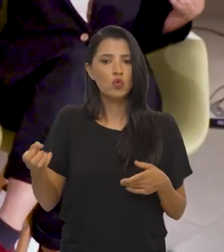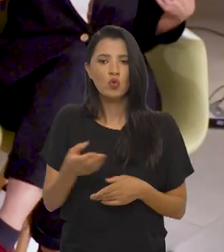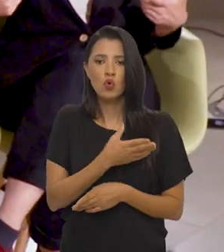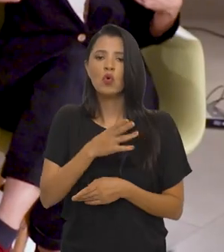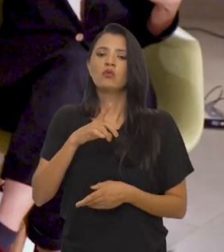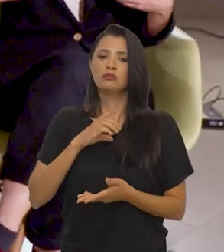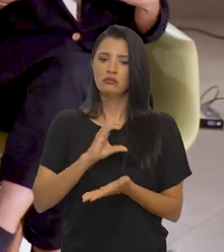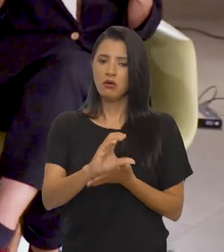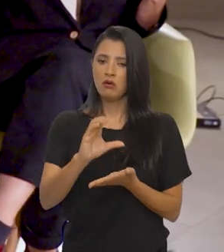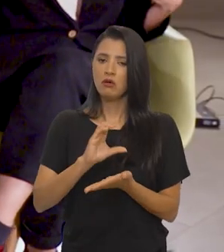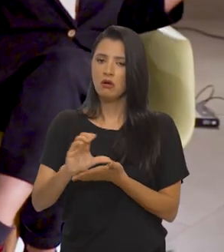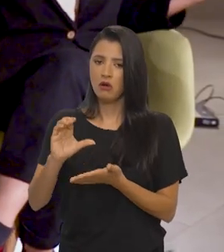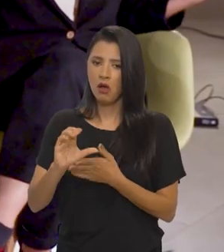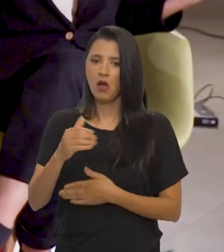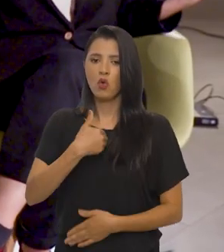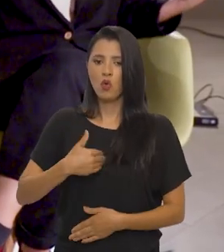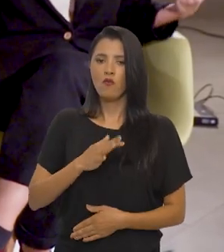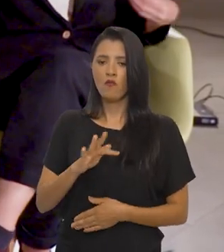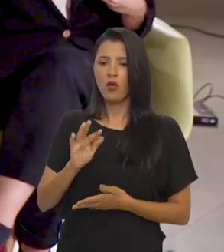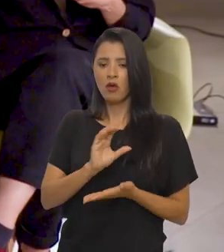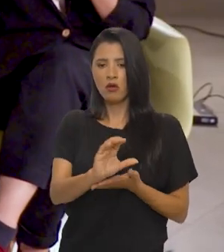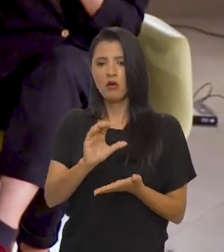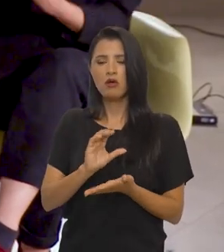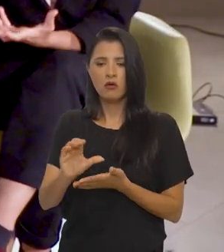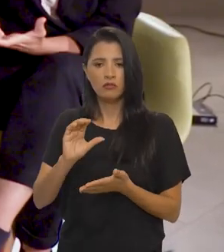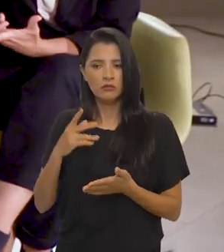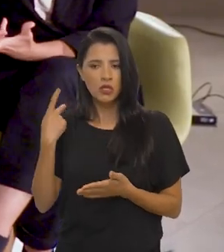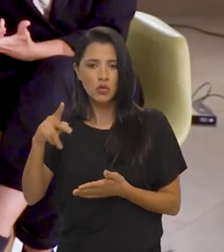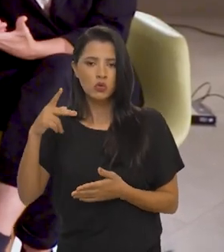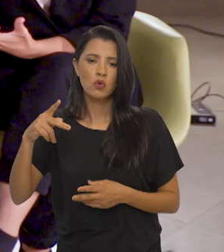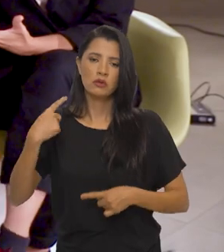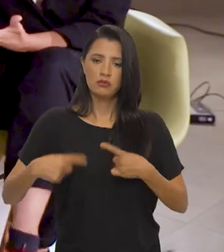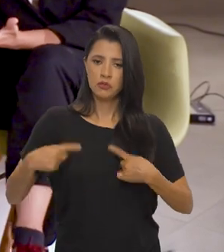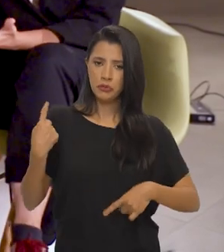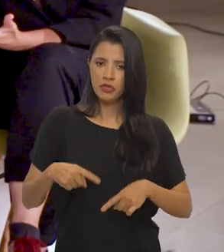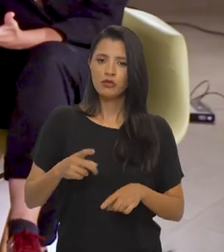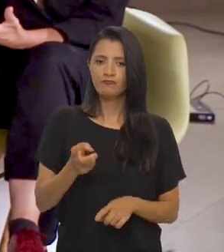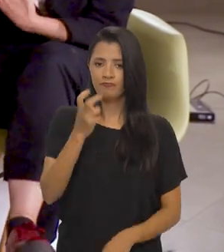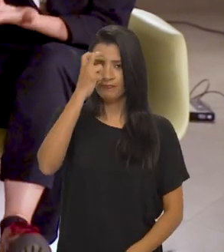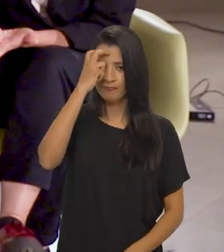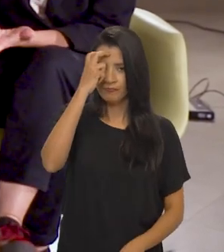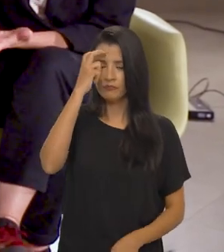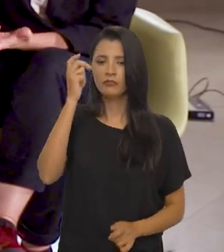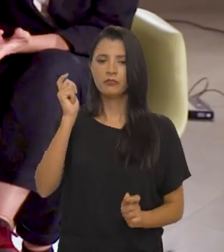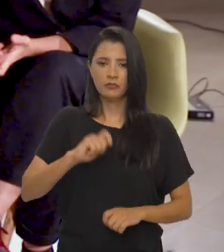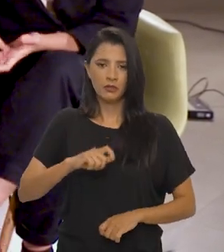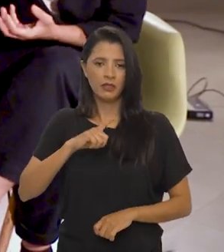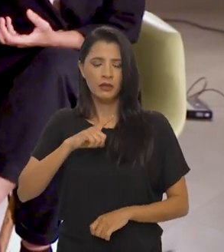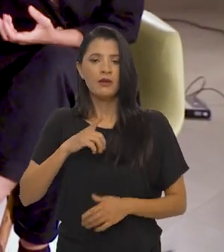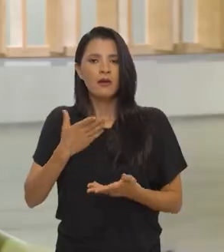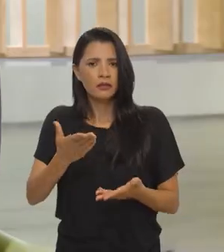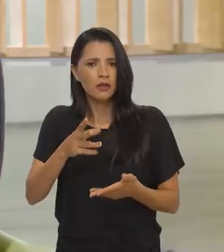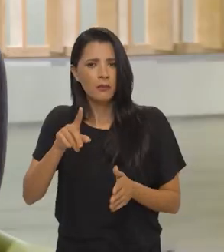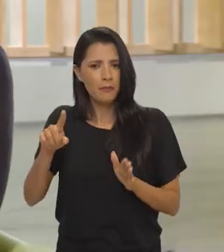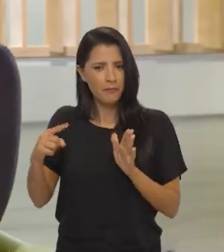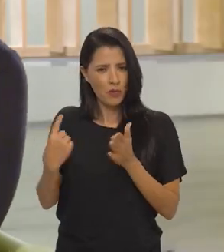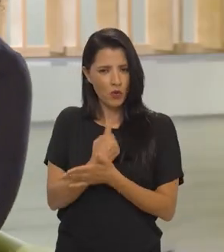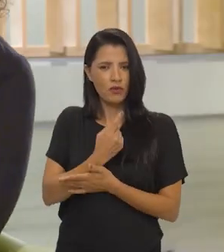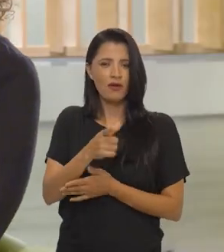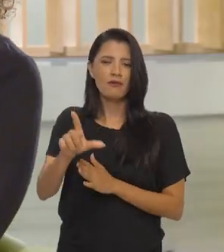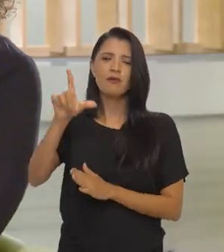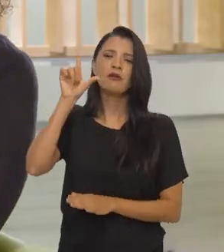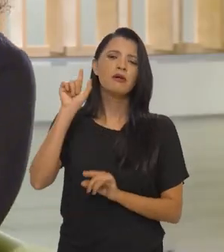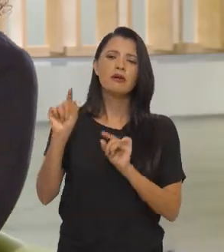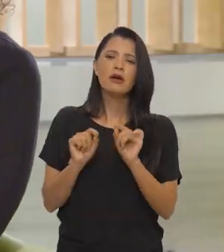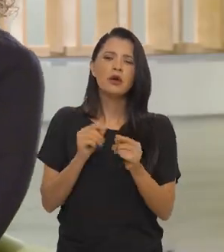inédita, terão recursos da União para executar as suas políticas de cultura. Então, uma coisa que se